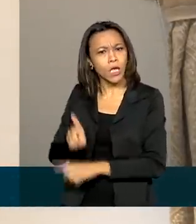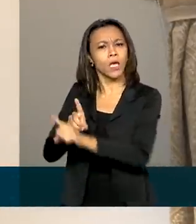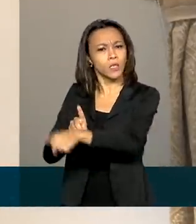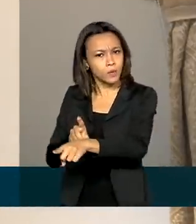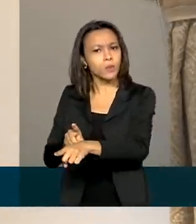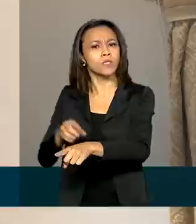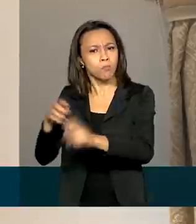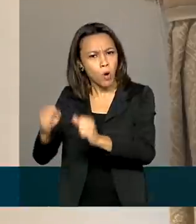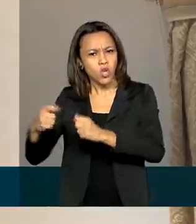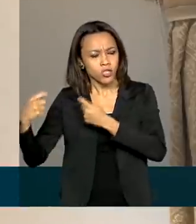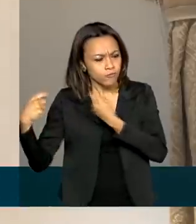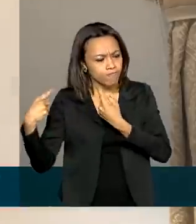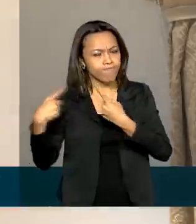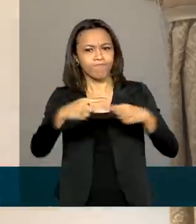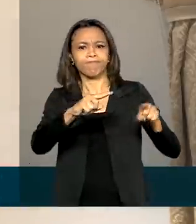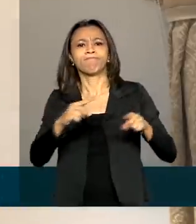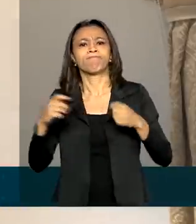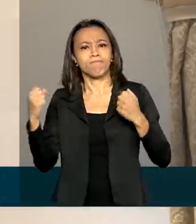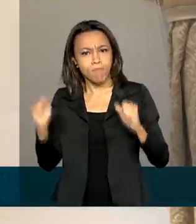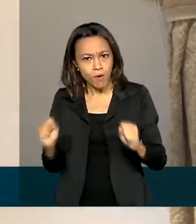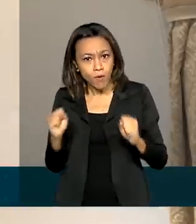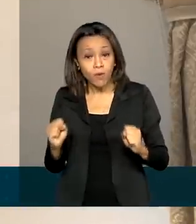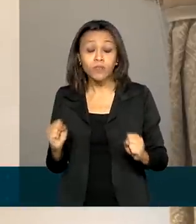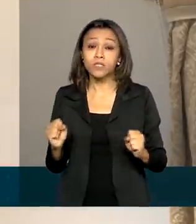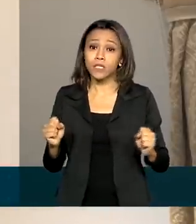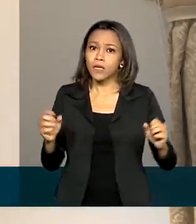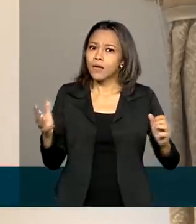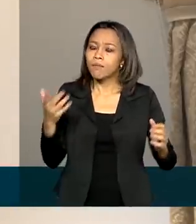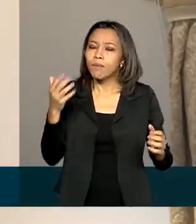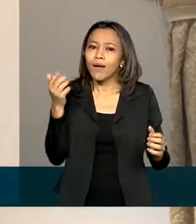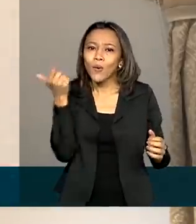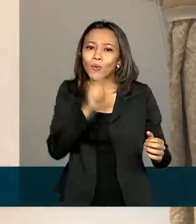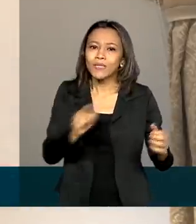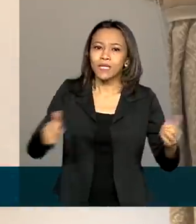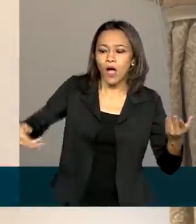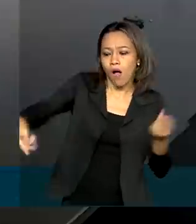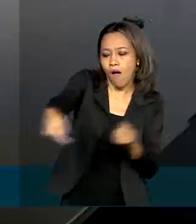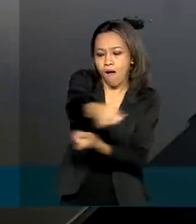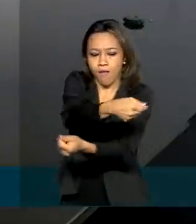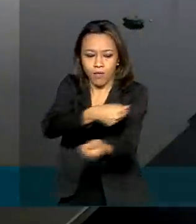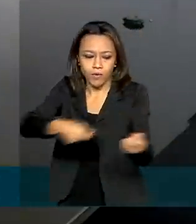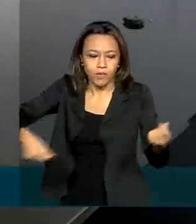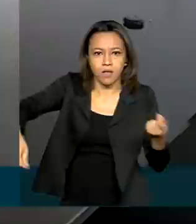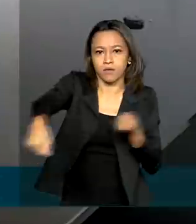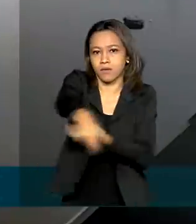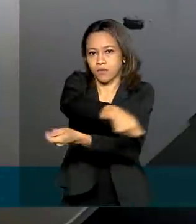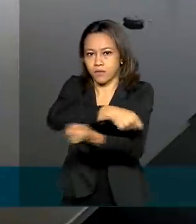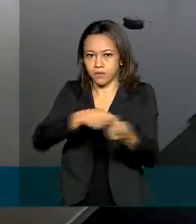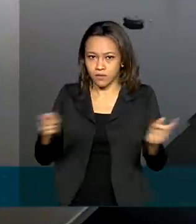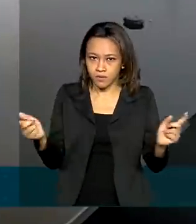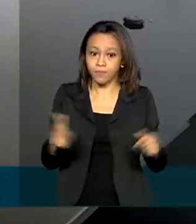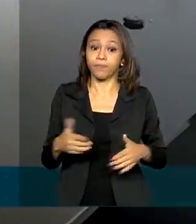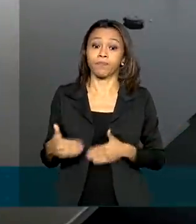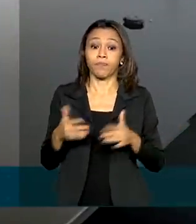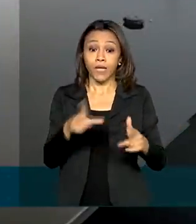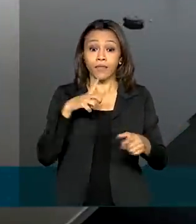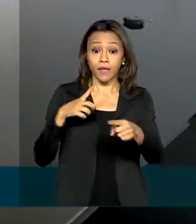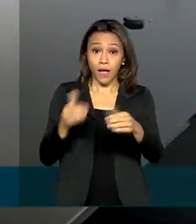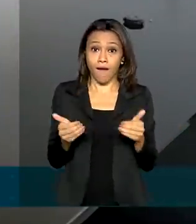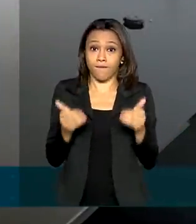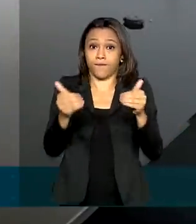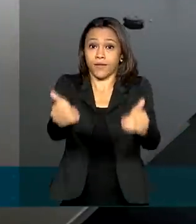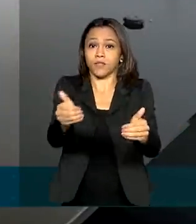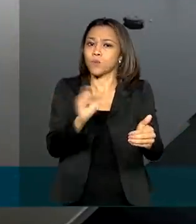desses direitos, promovendo um ambiente muito mais harmônico nessas relações de consumo. Entre os avanços está a plataforma